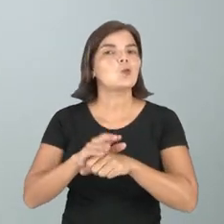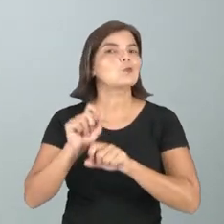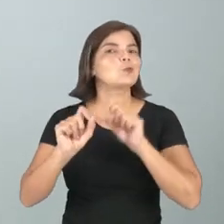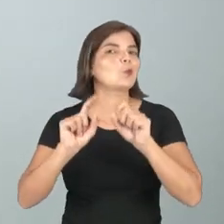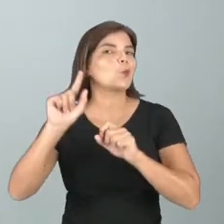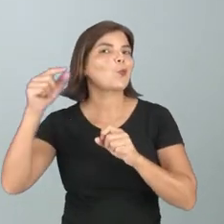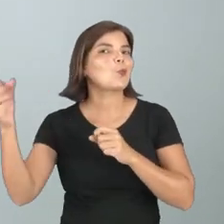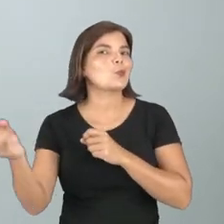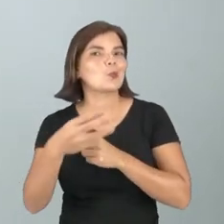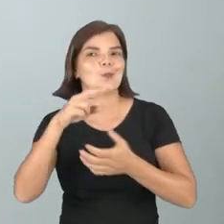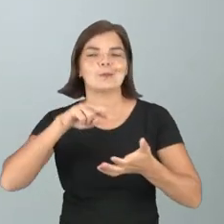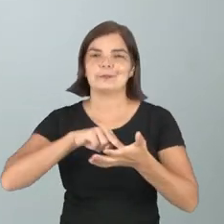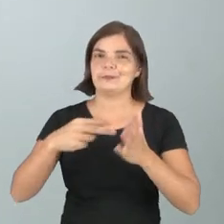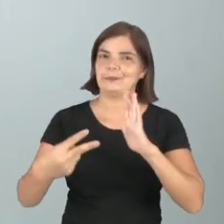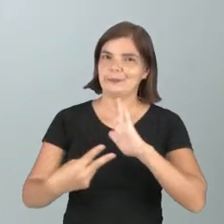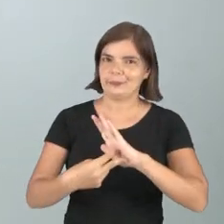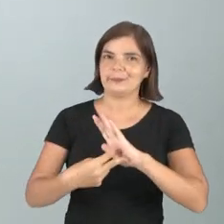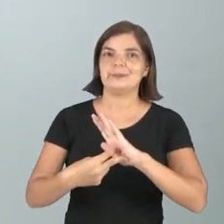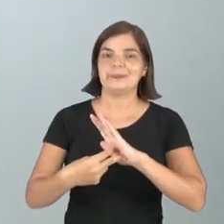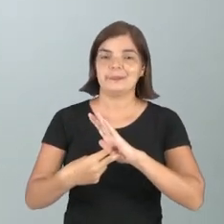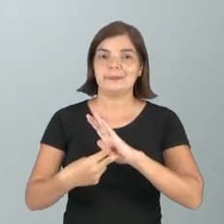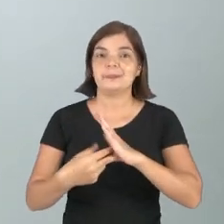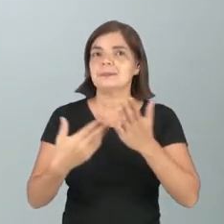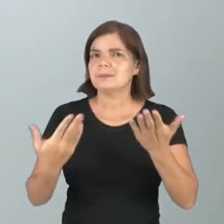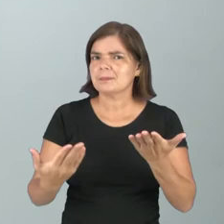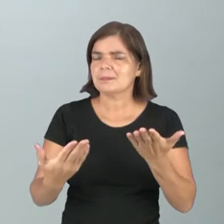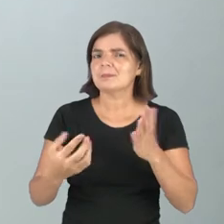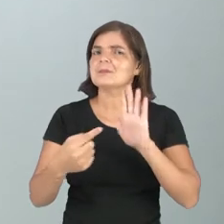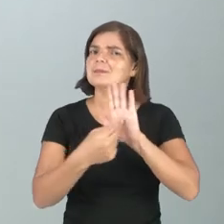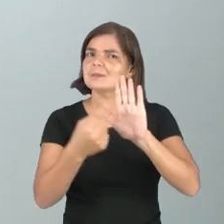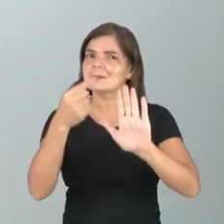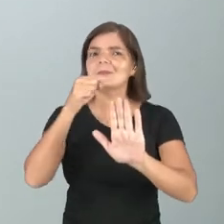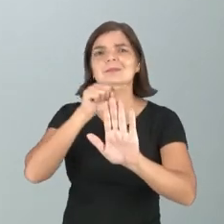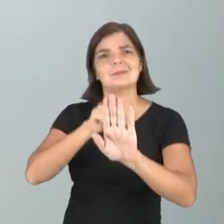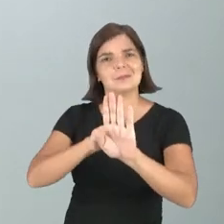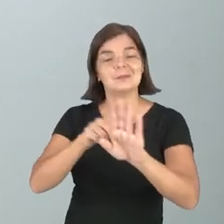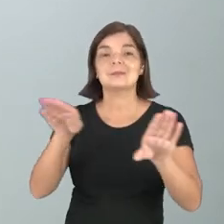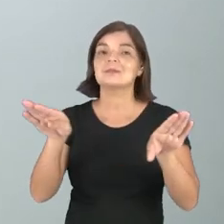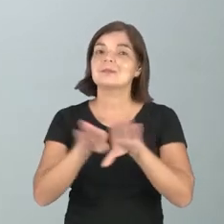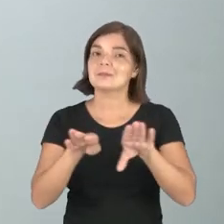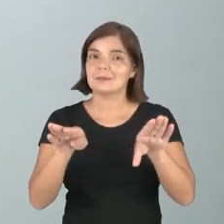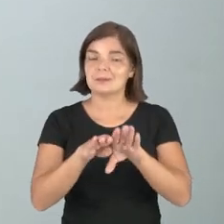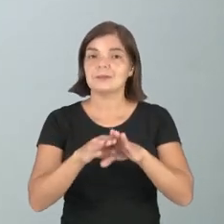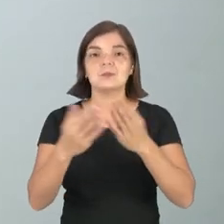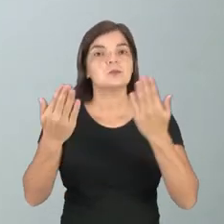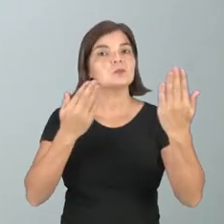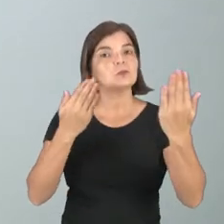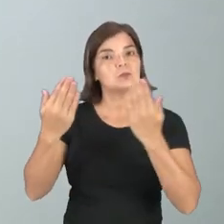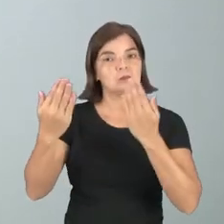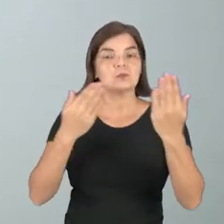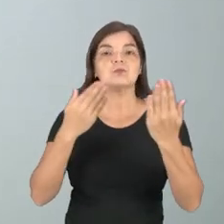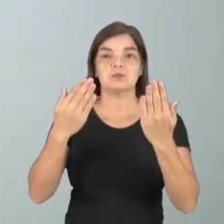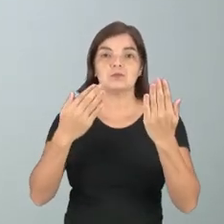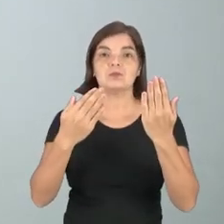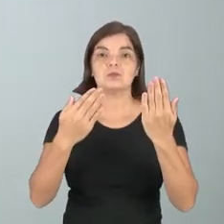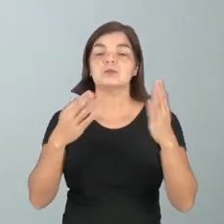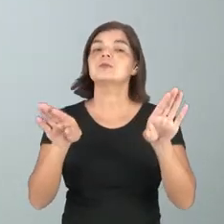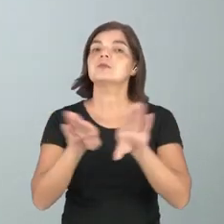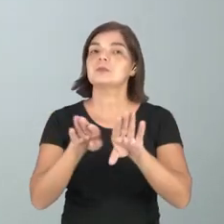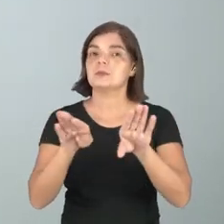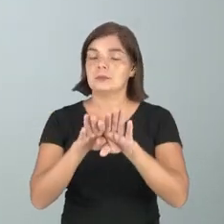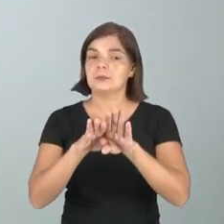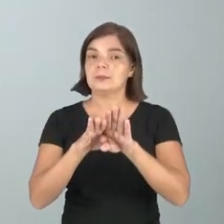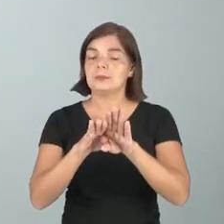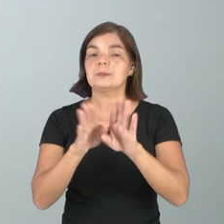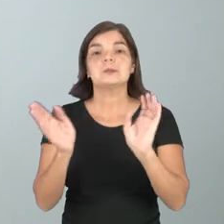significado. Mas a metáfora também se trata de uma comparação implícita. Quando eu faço semelhança entre